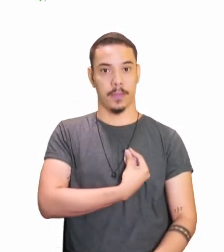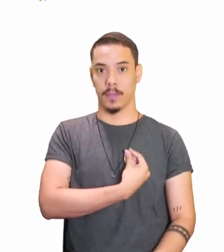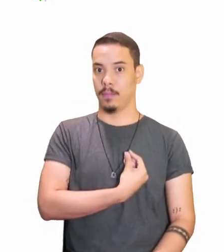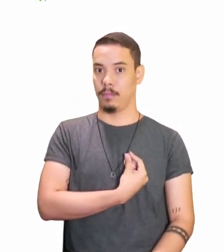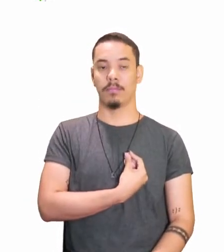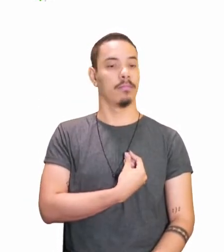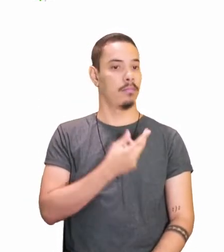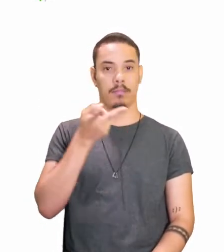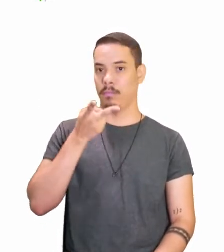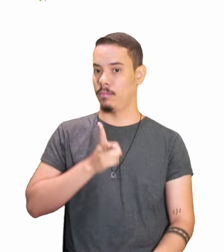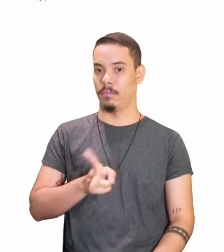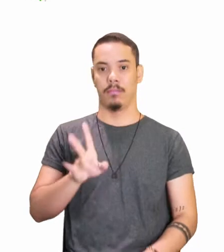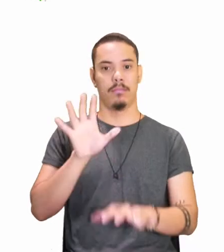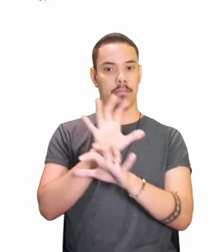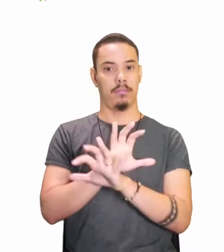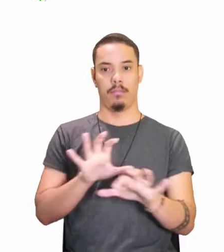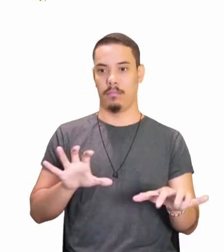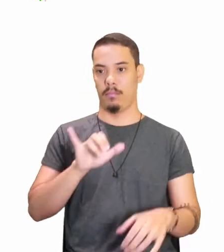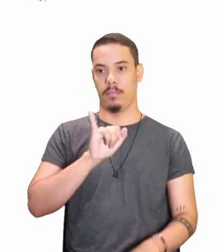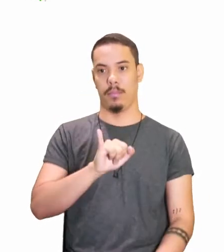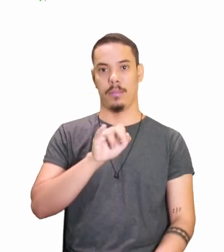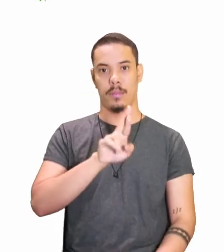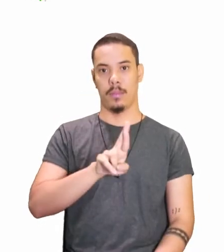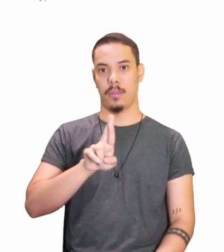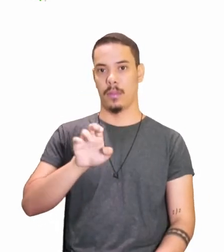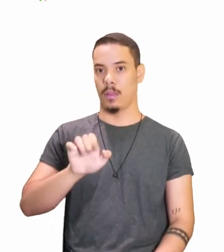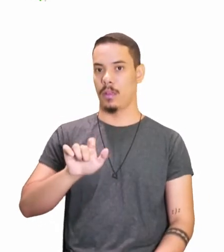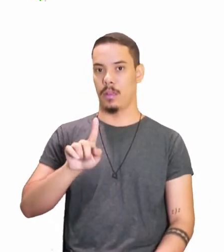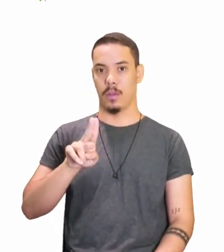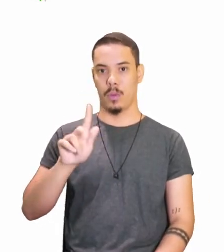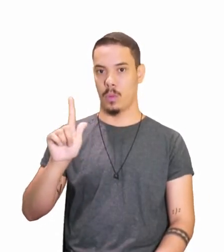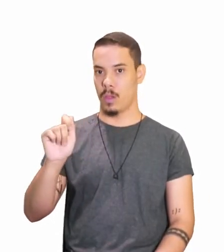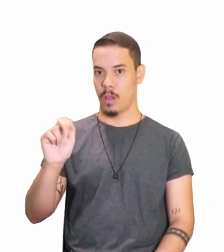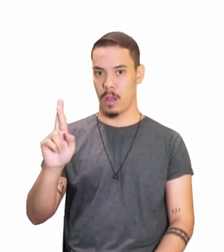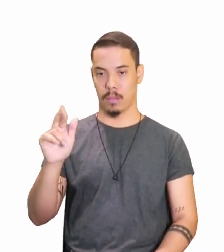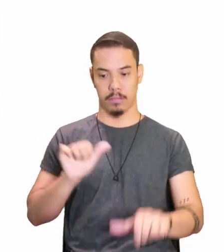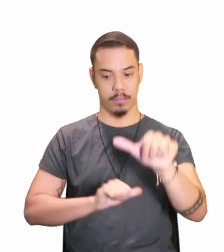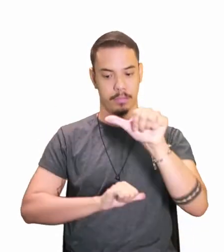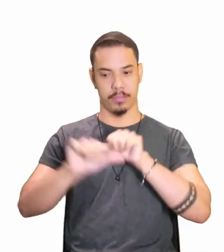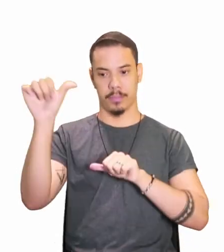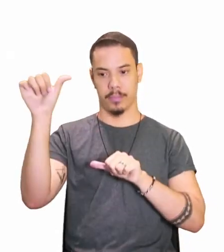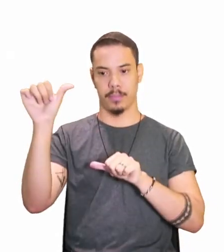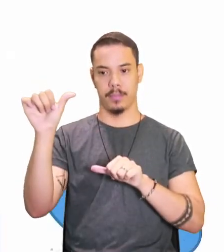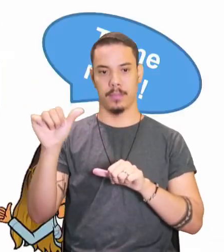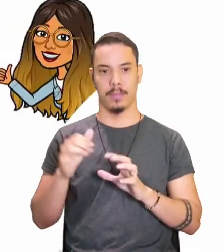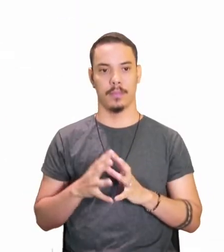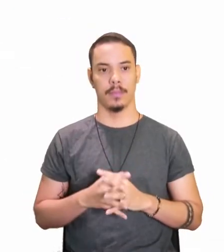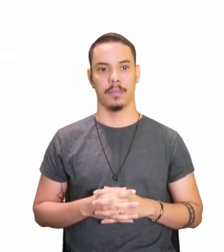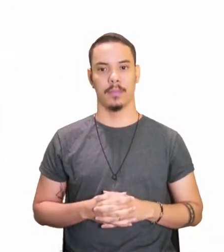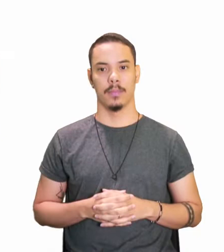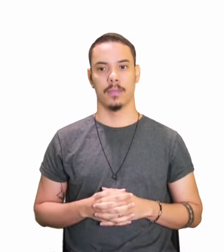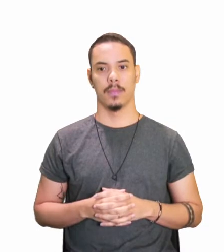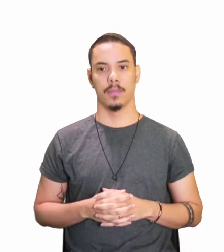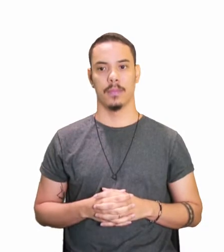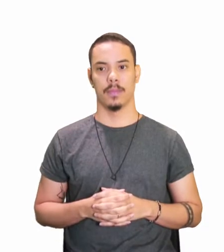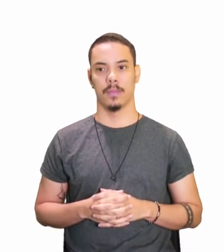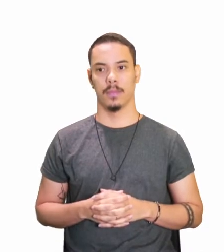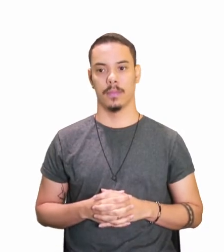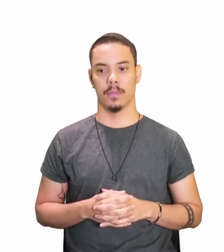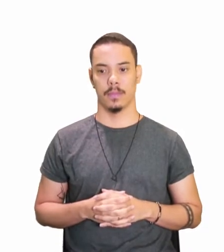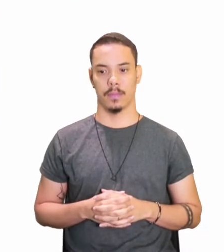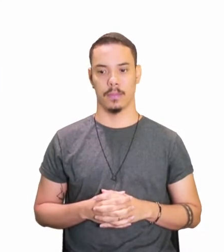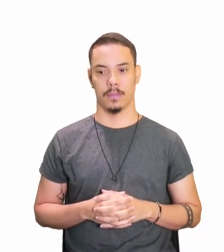ele continua sendo irregular. Tá certo? Vamos lá pra mais uma aqui pra vocês. Ó,